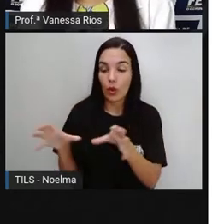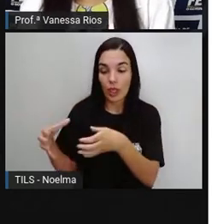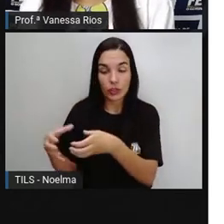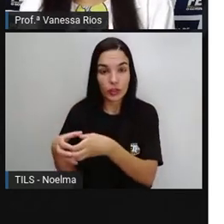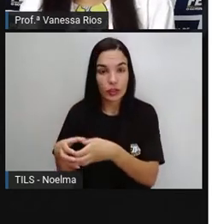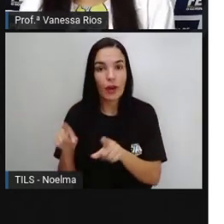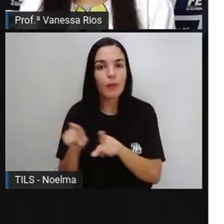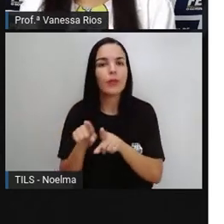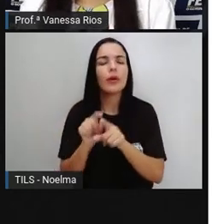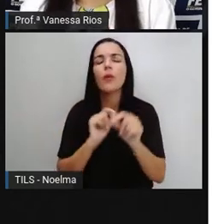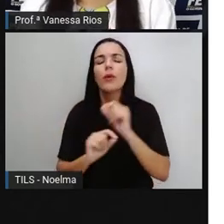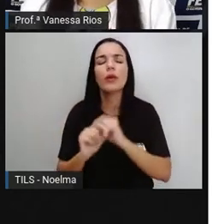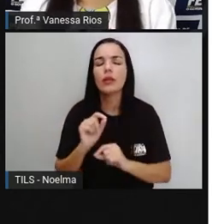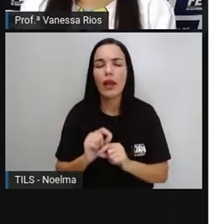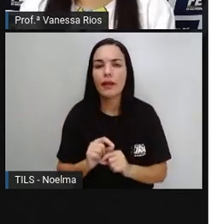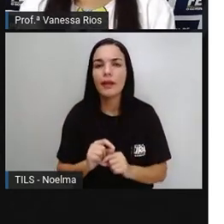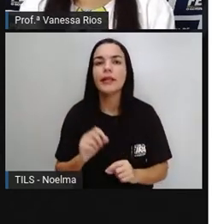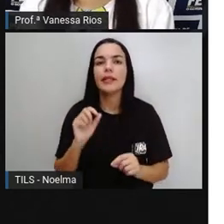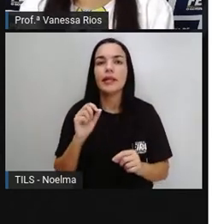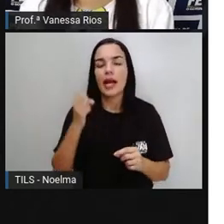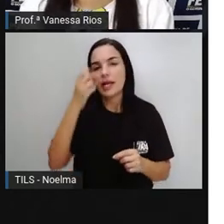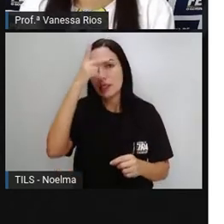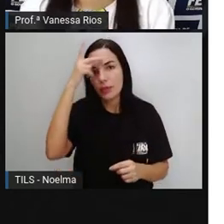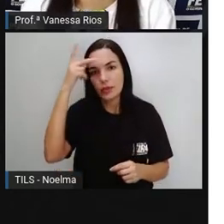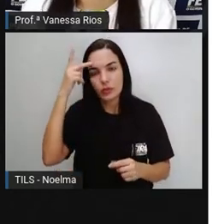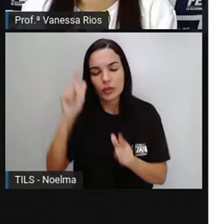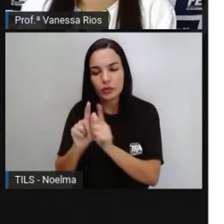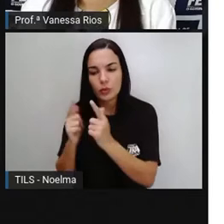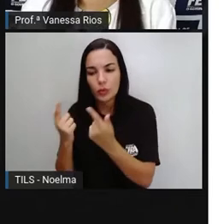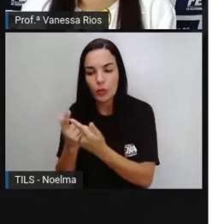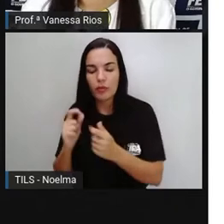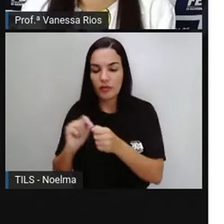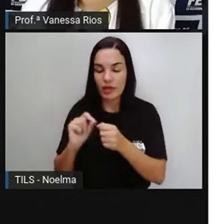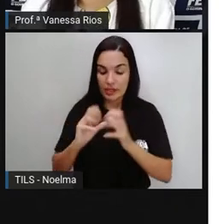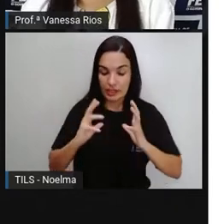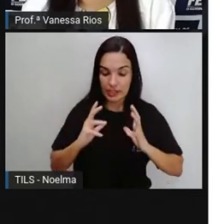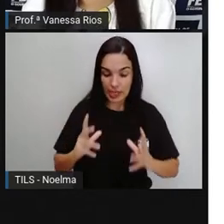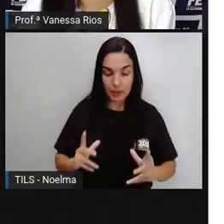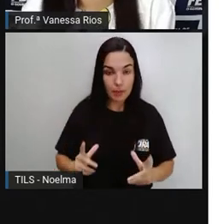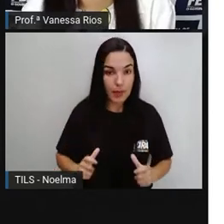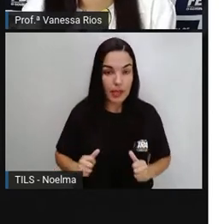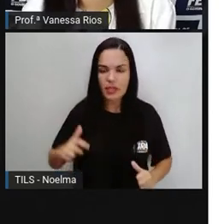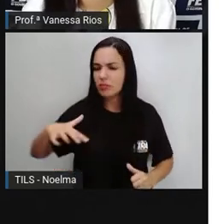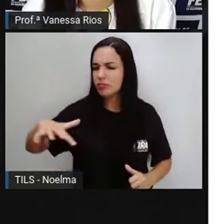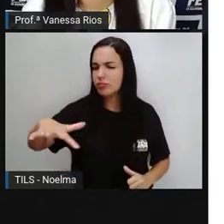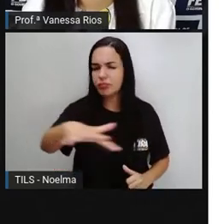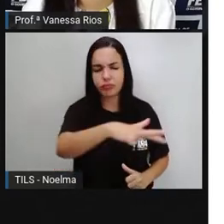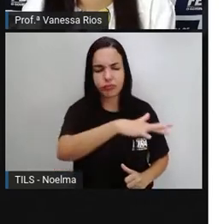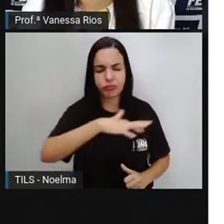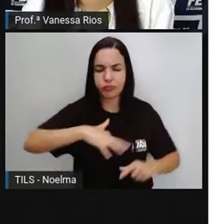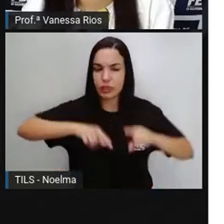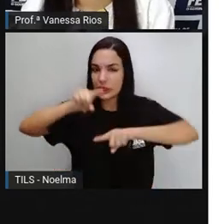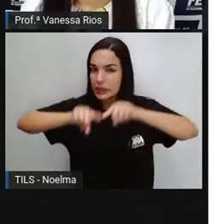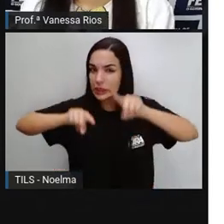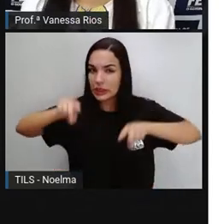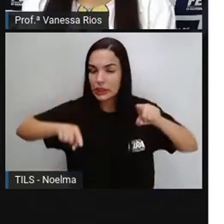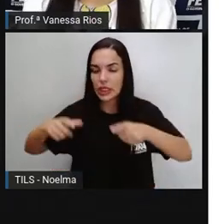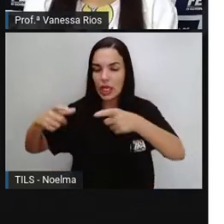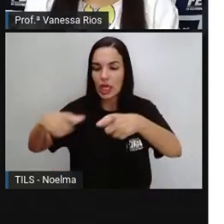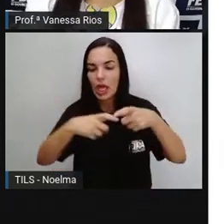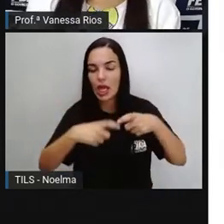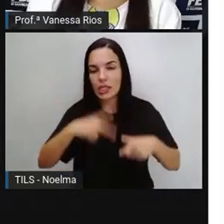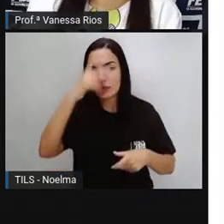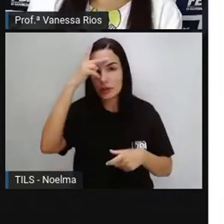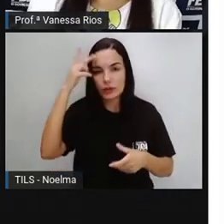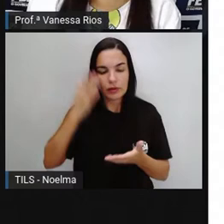está relacionada com as ações que são desenvolvidas por grupos, nos diversos ambientes que as pessoas frequentam. Então vai